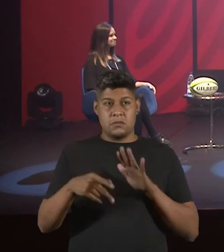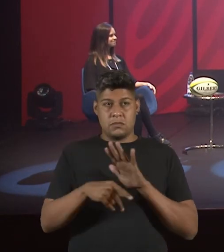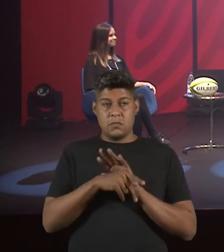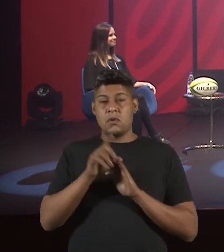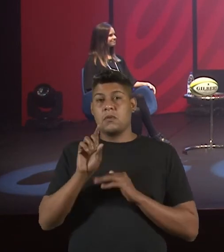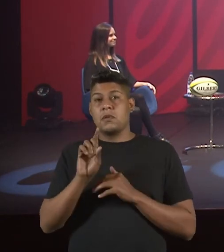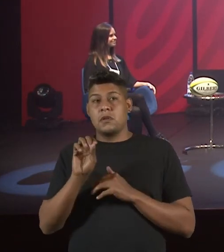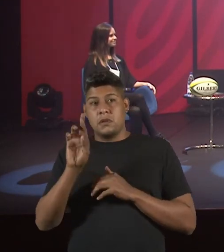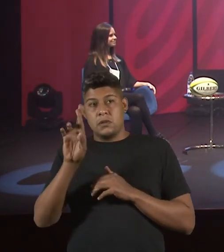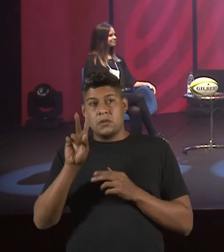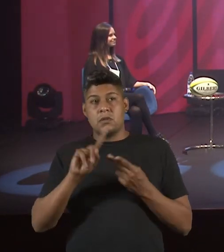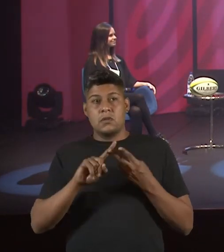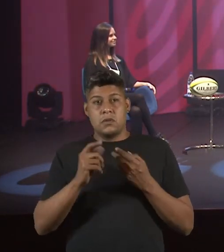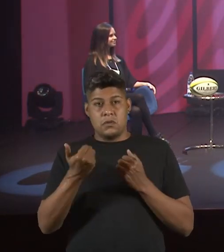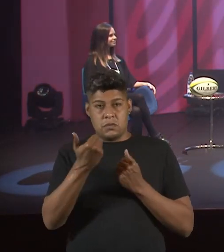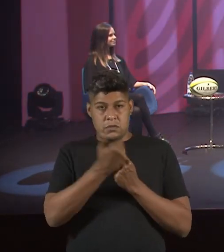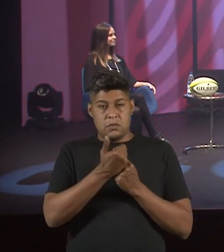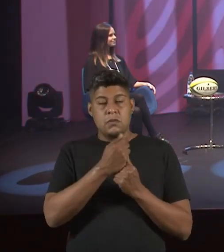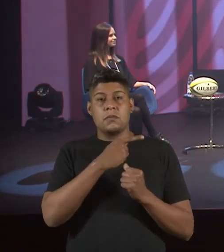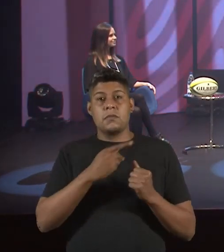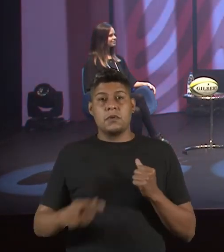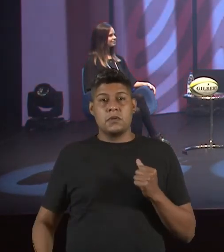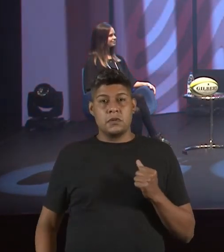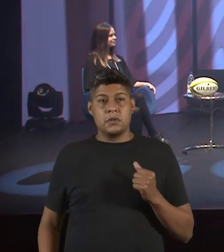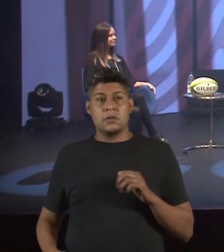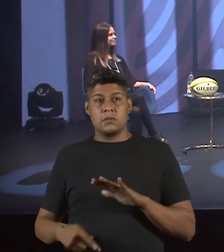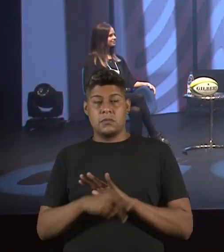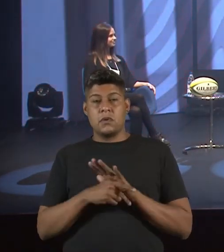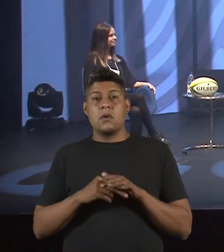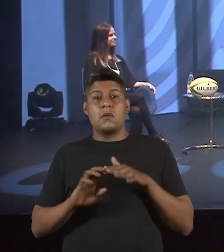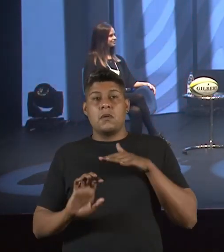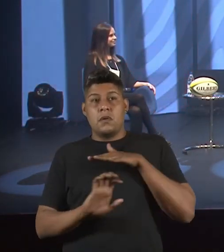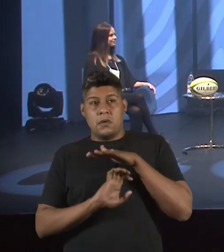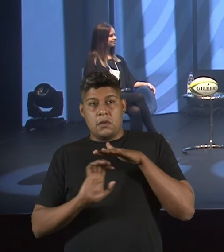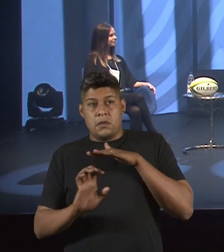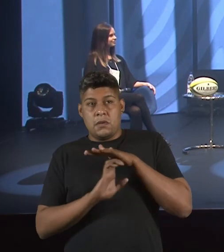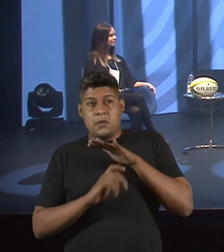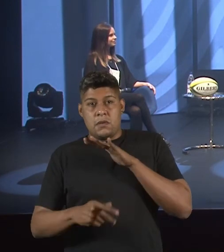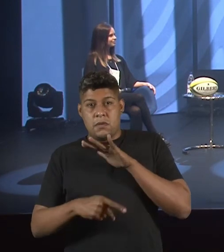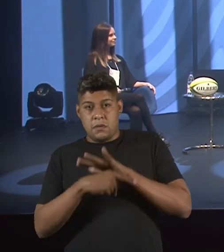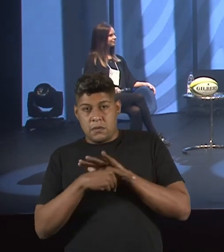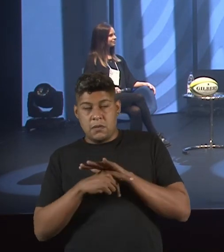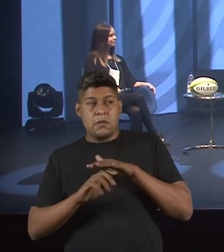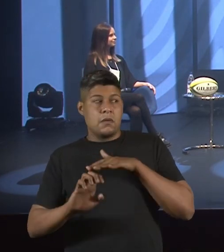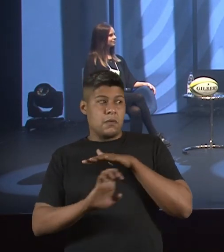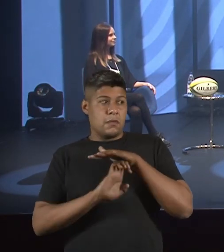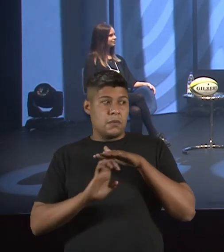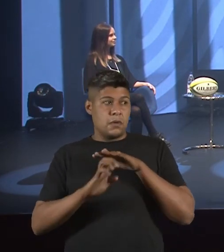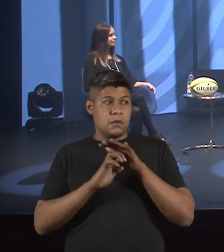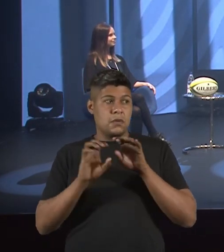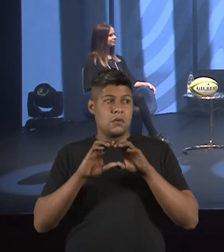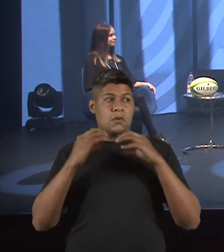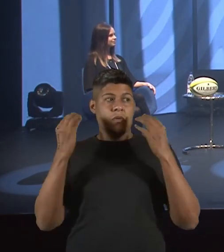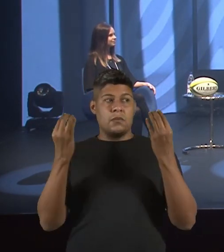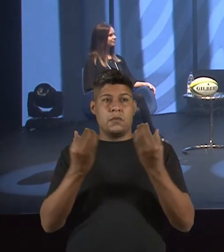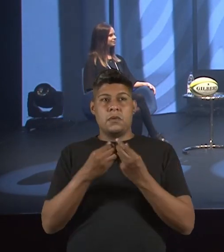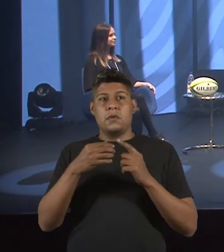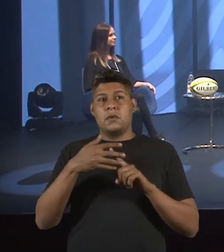diretoria, de vice-presidência, CEOs de empresas, nas suas próprias empresas, que são da comunidade